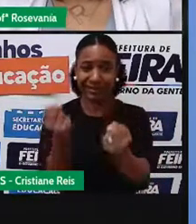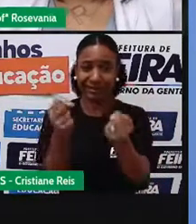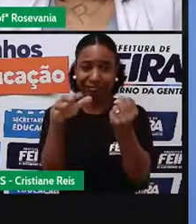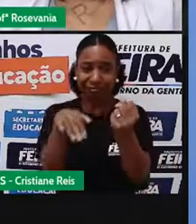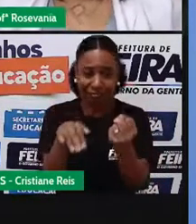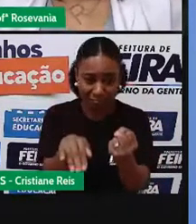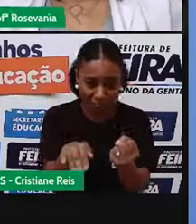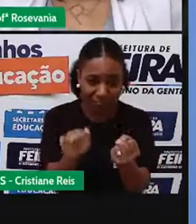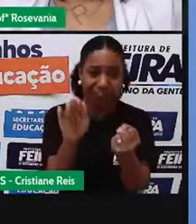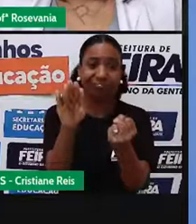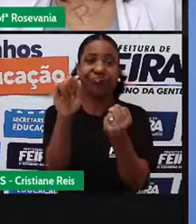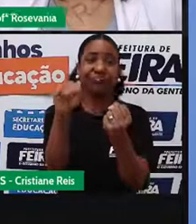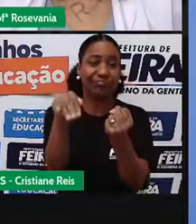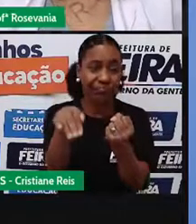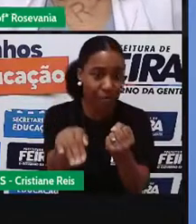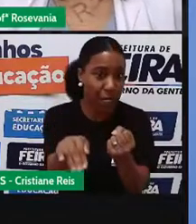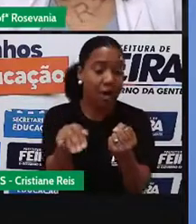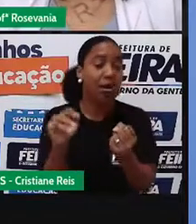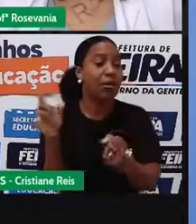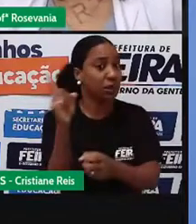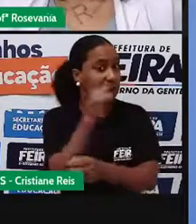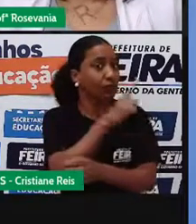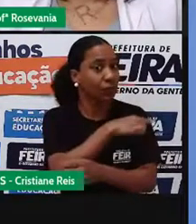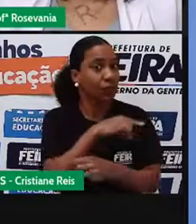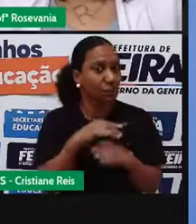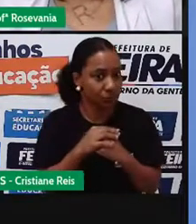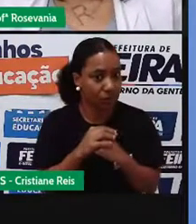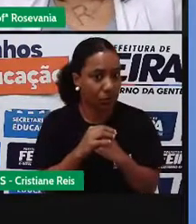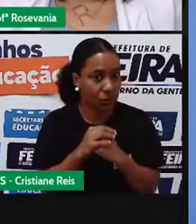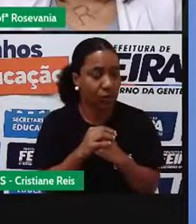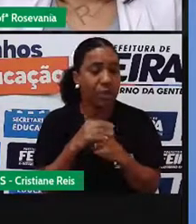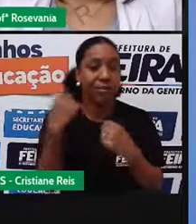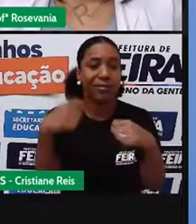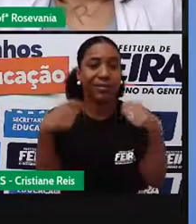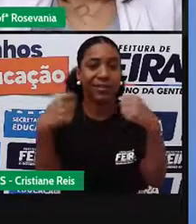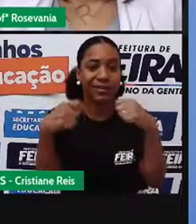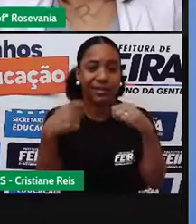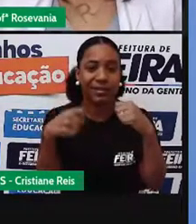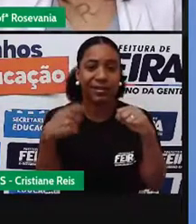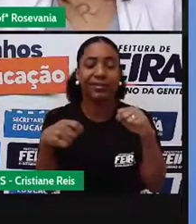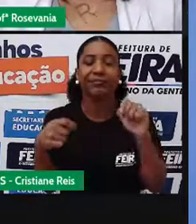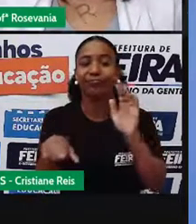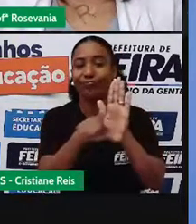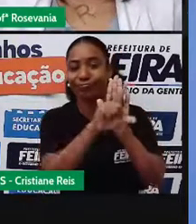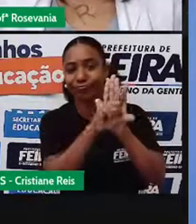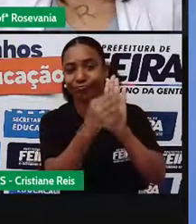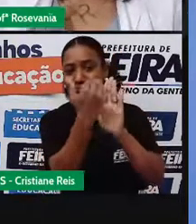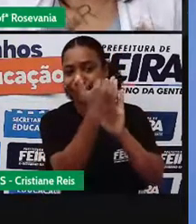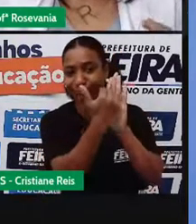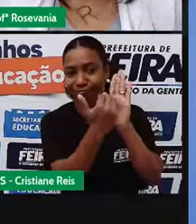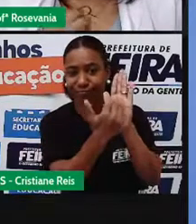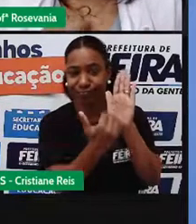uma série de situações que tem lá e depende, né, da regulamentação, precisa de